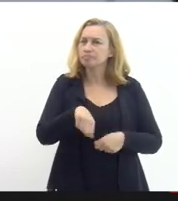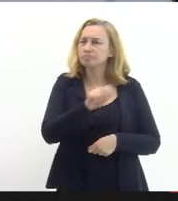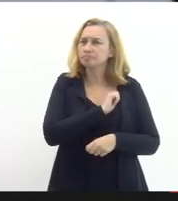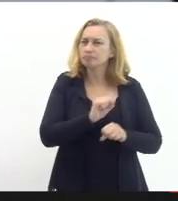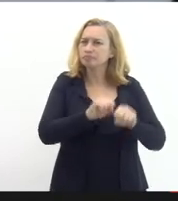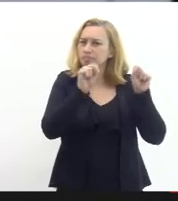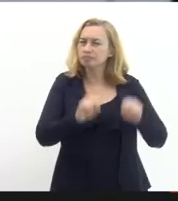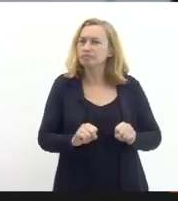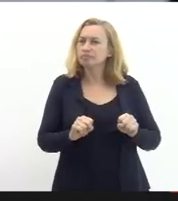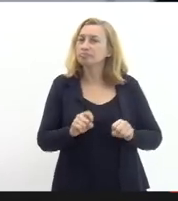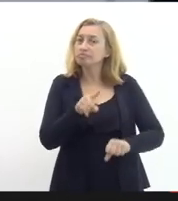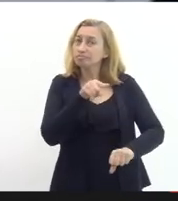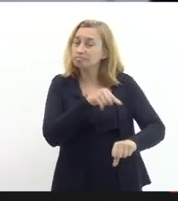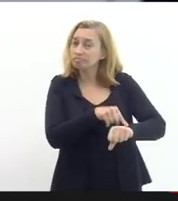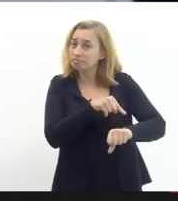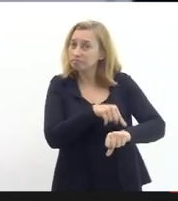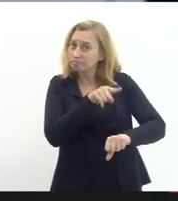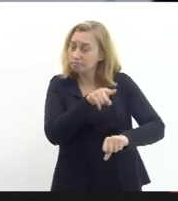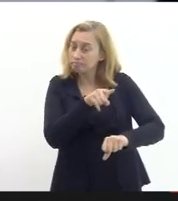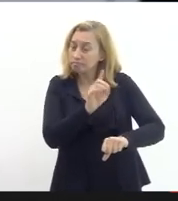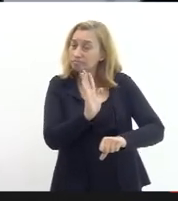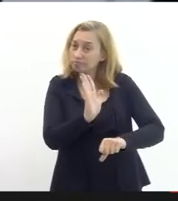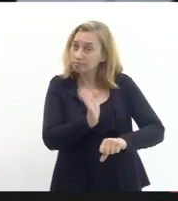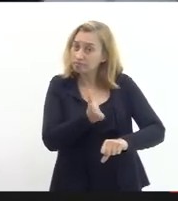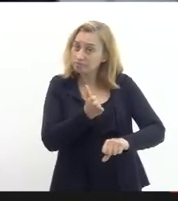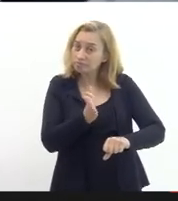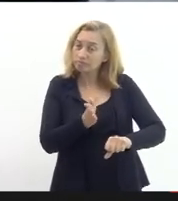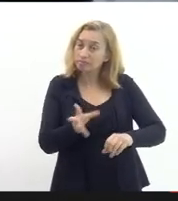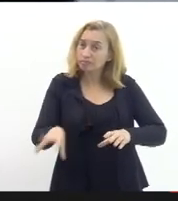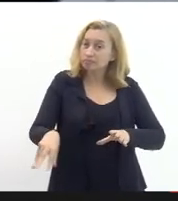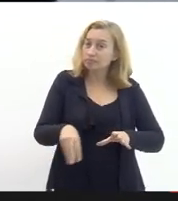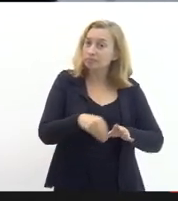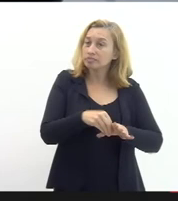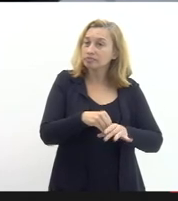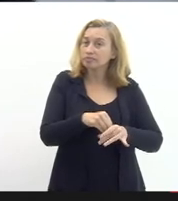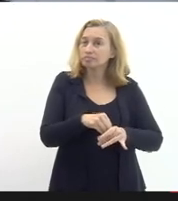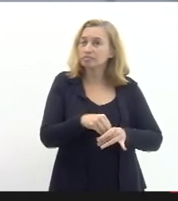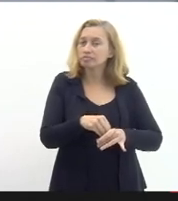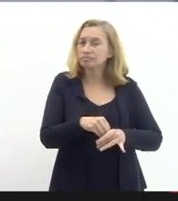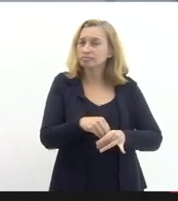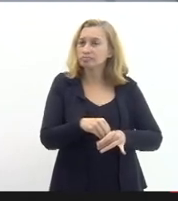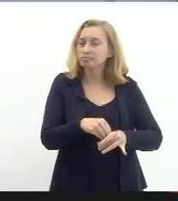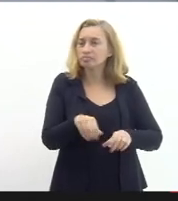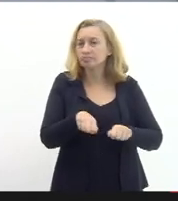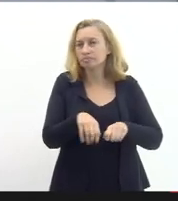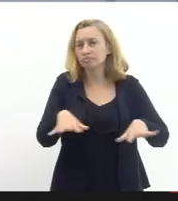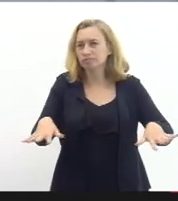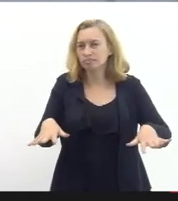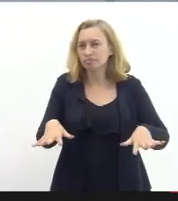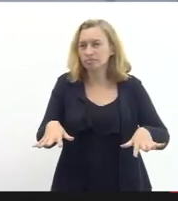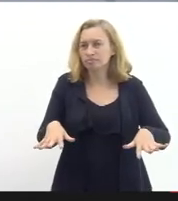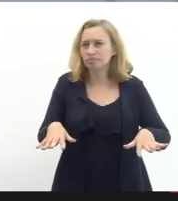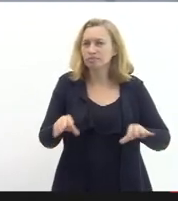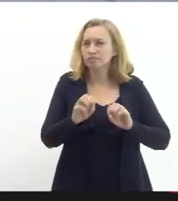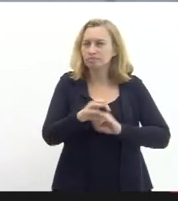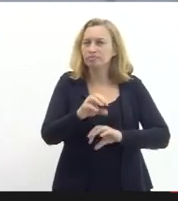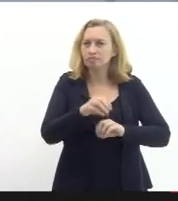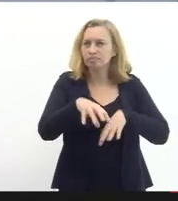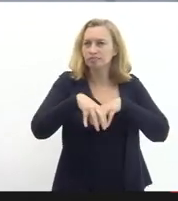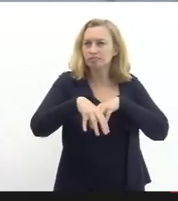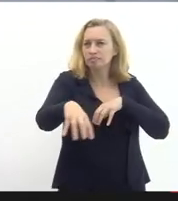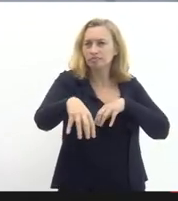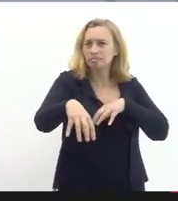segundo porque naquele momento como nós estávamos dentro da em meio à pandemia e o ensino estava remoto